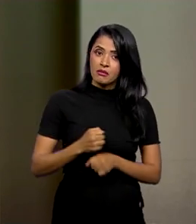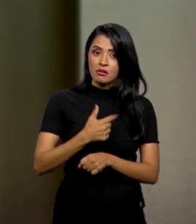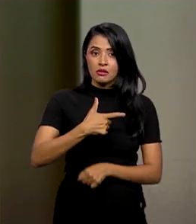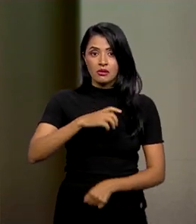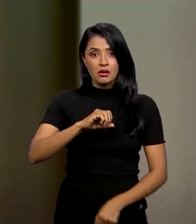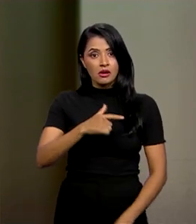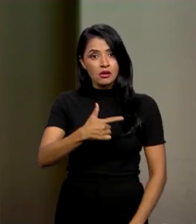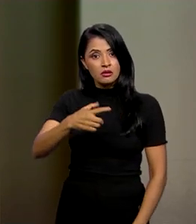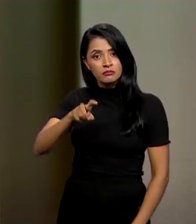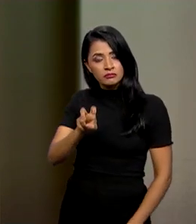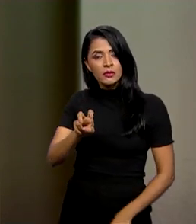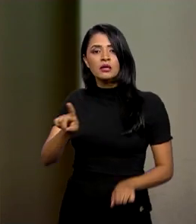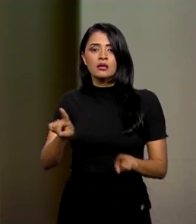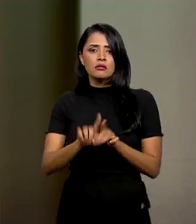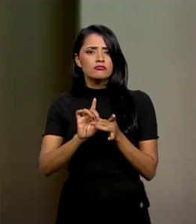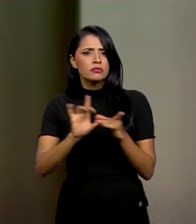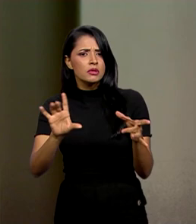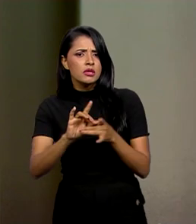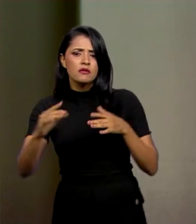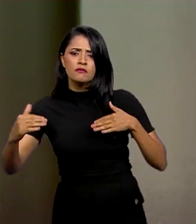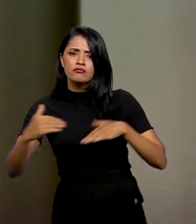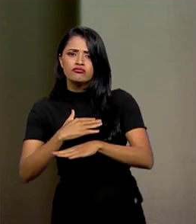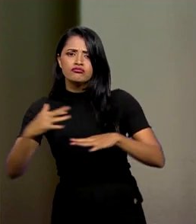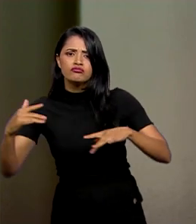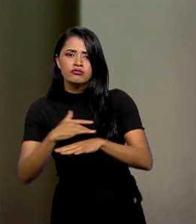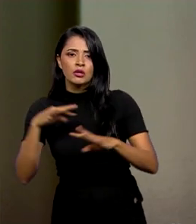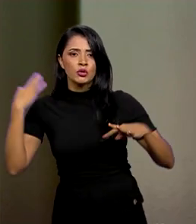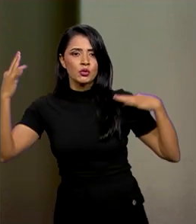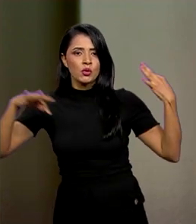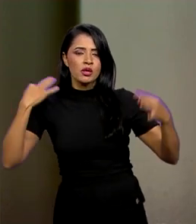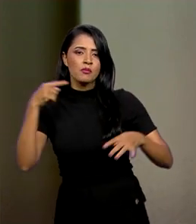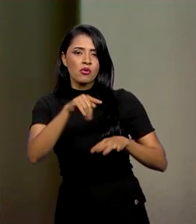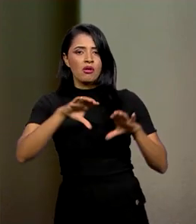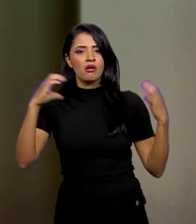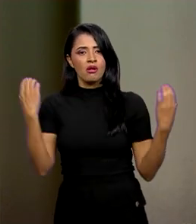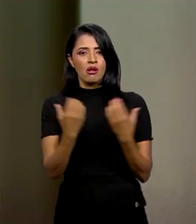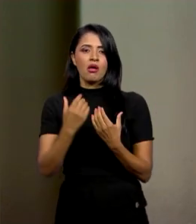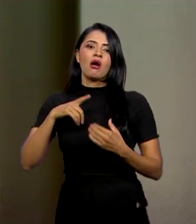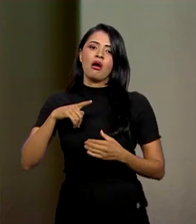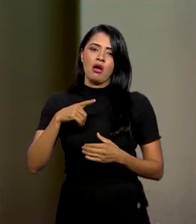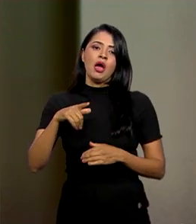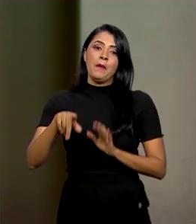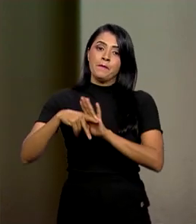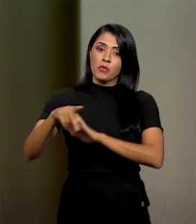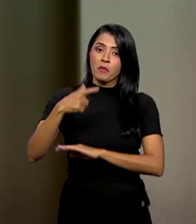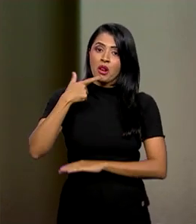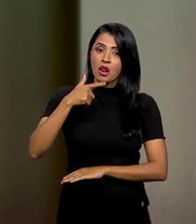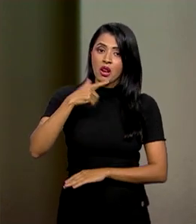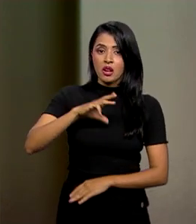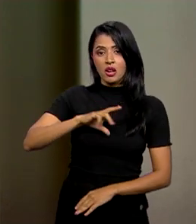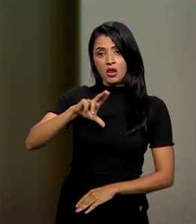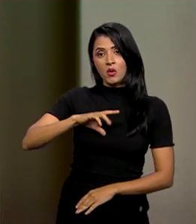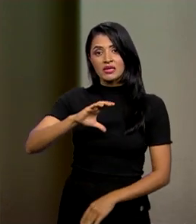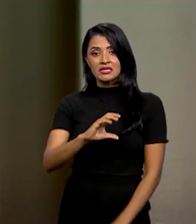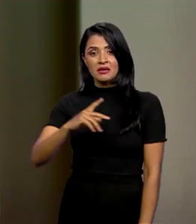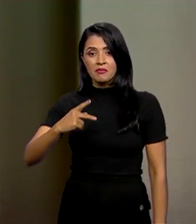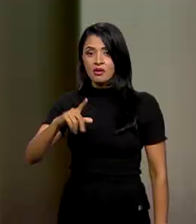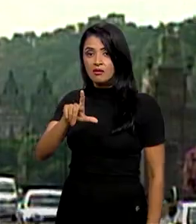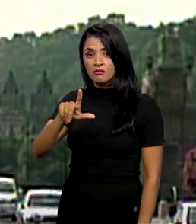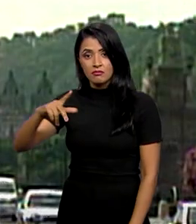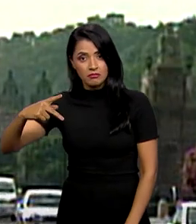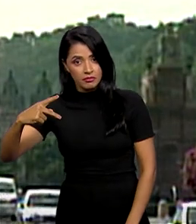e a livre circulação para turismo dos moradores da Comunidade dos Países de Língua Portuguesa, CPLP.